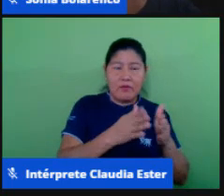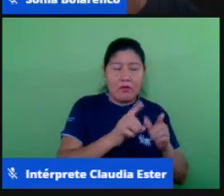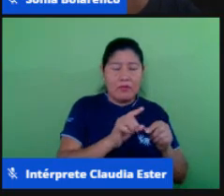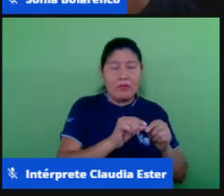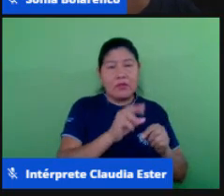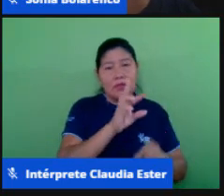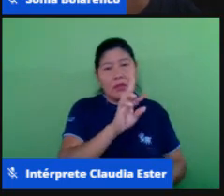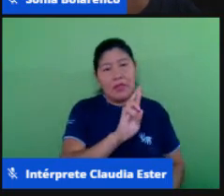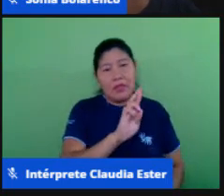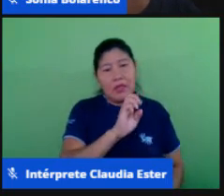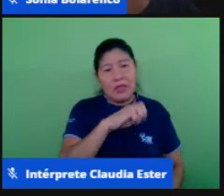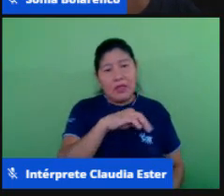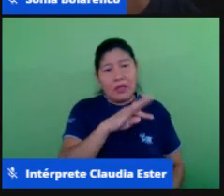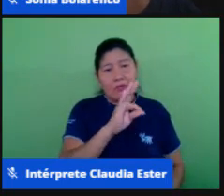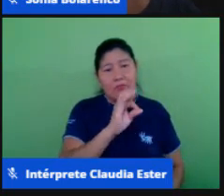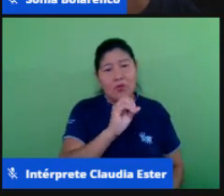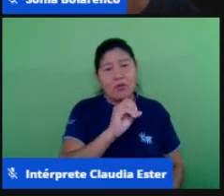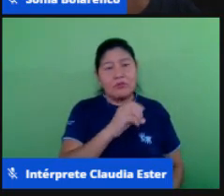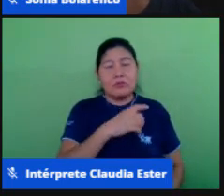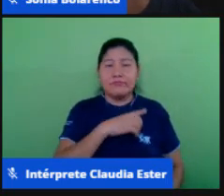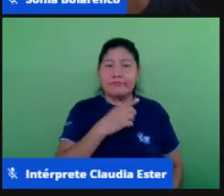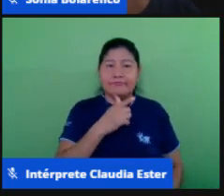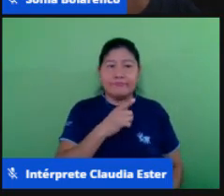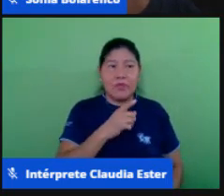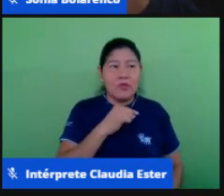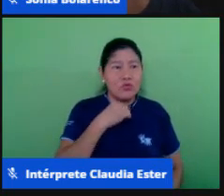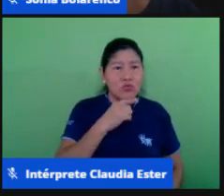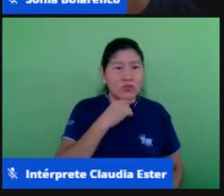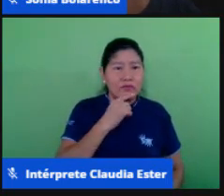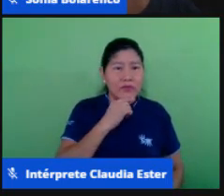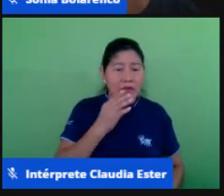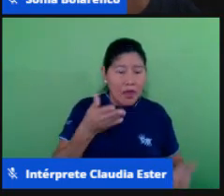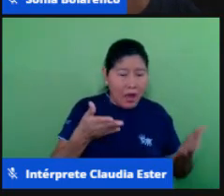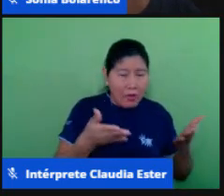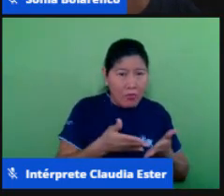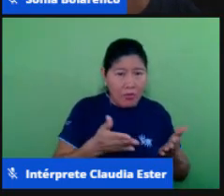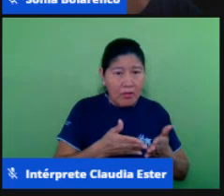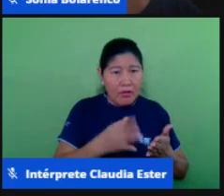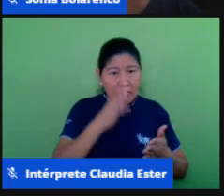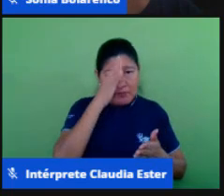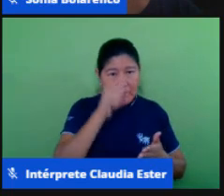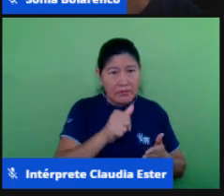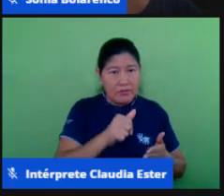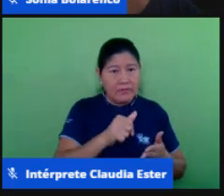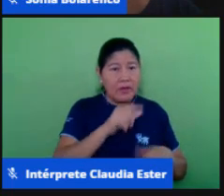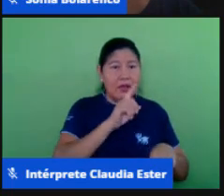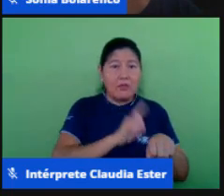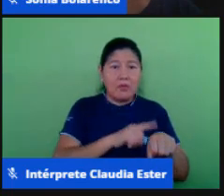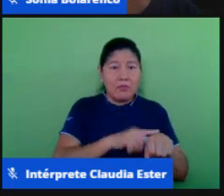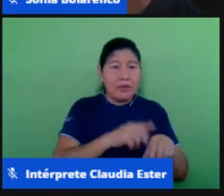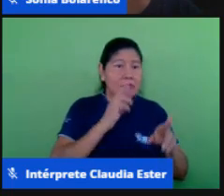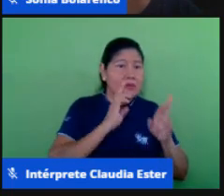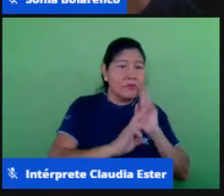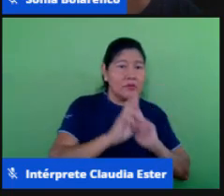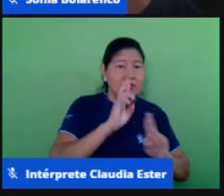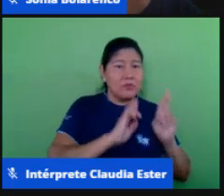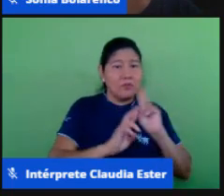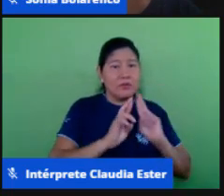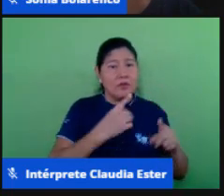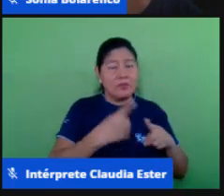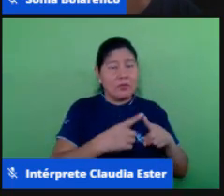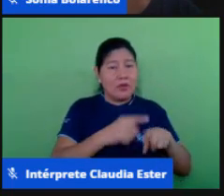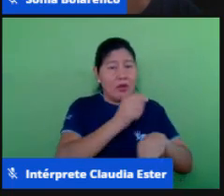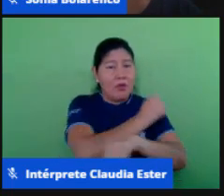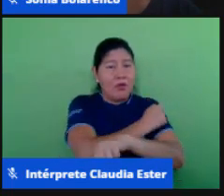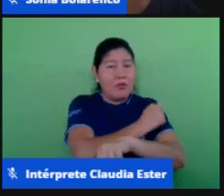em tempo real então as dúvidas também precisam ser sanadas naquele momento até porque o aluno está realizando